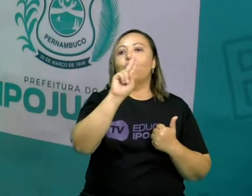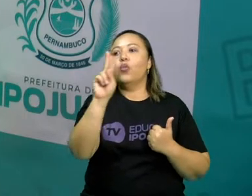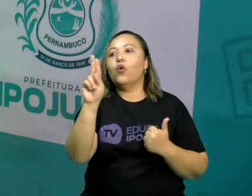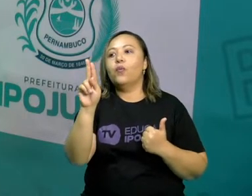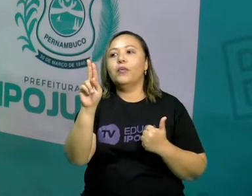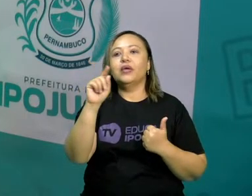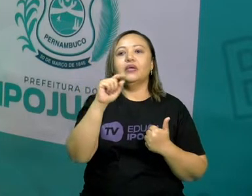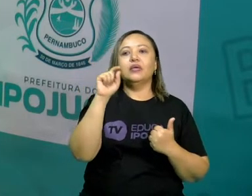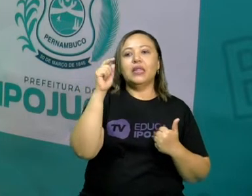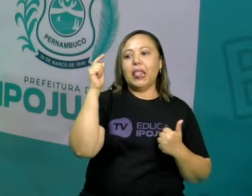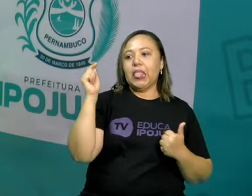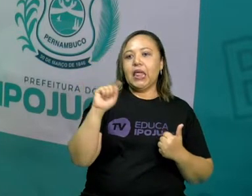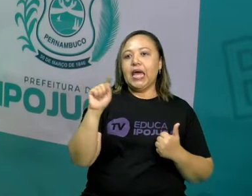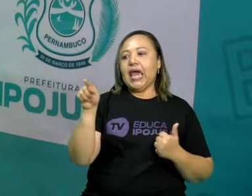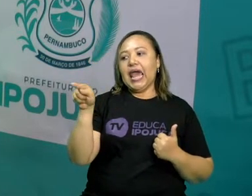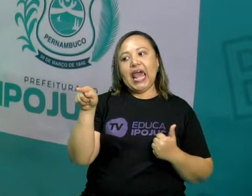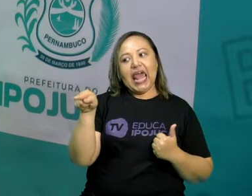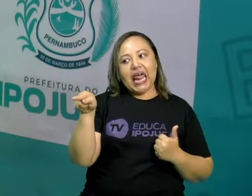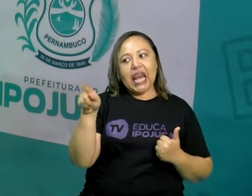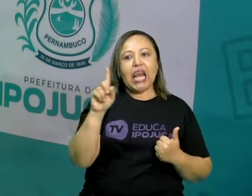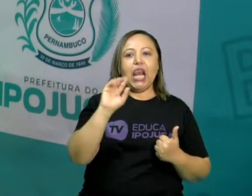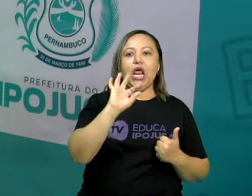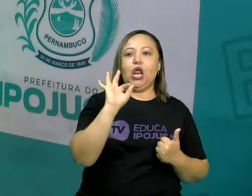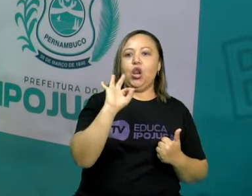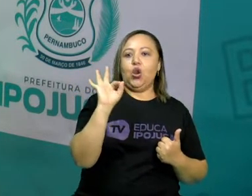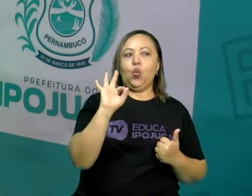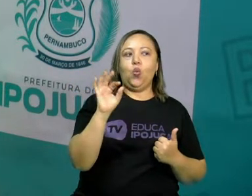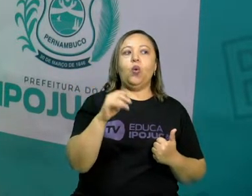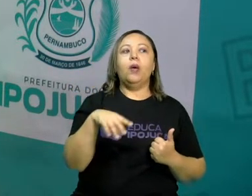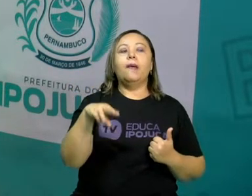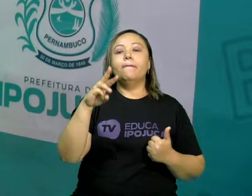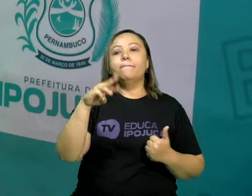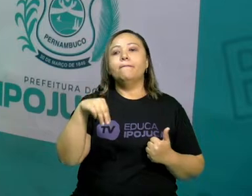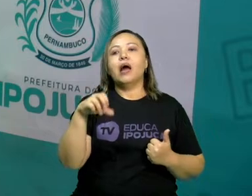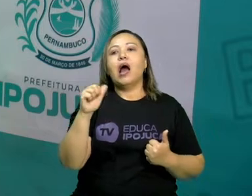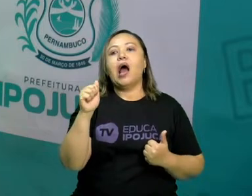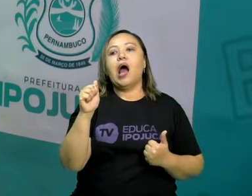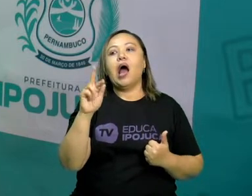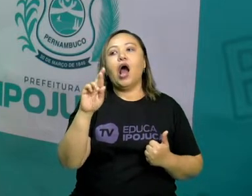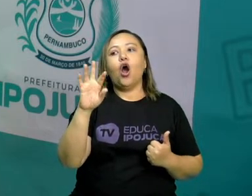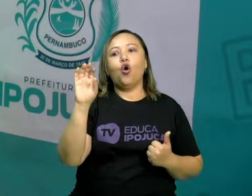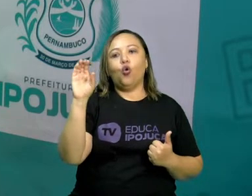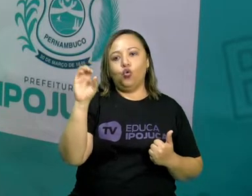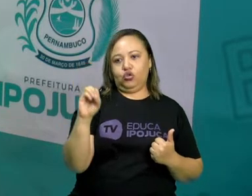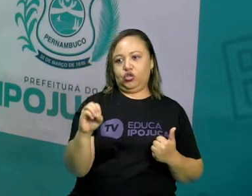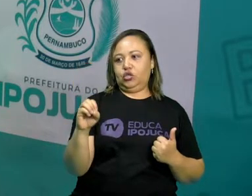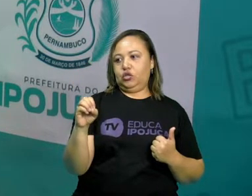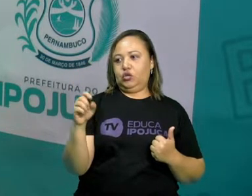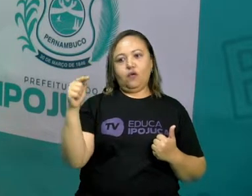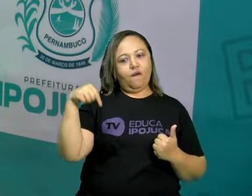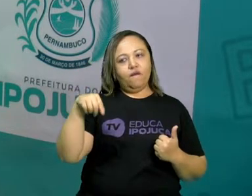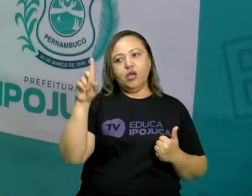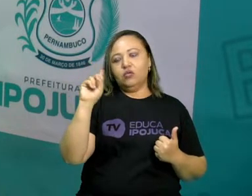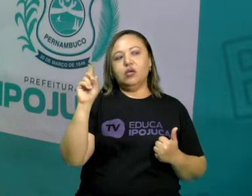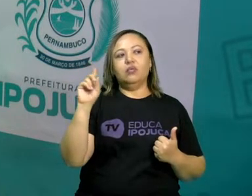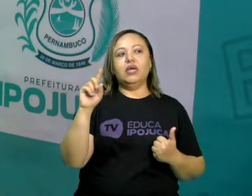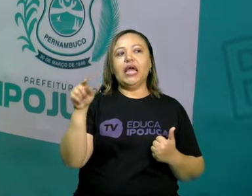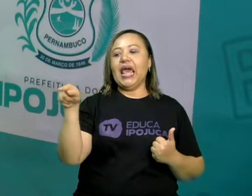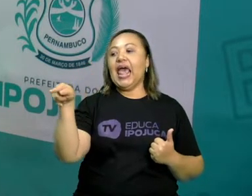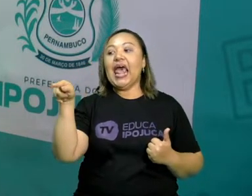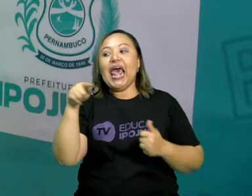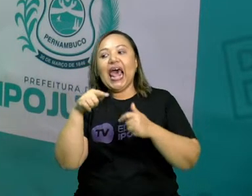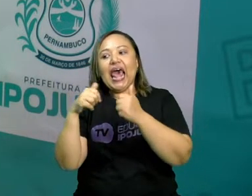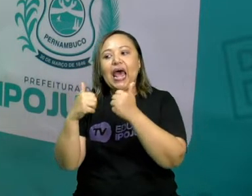fulano não veio. Não. Marcos veio? Quem é Marcos? Ele não veio. Então, essa